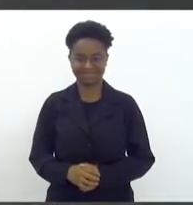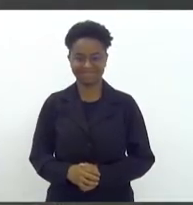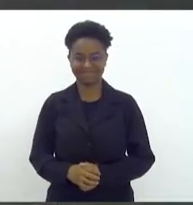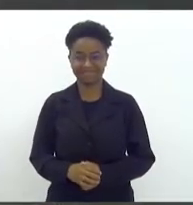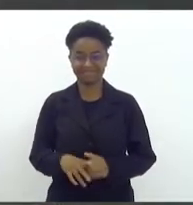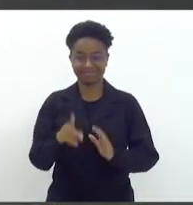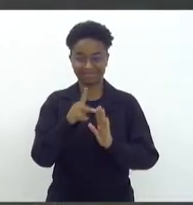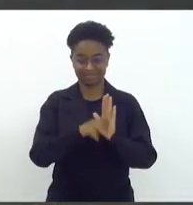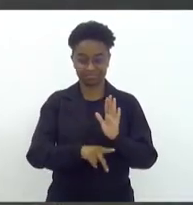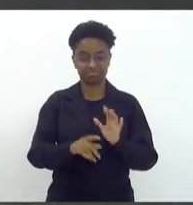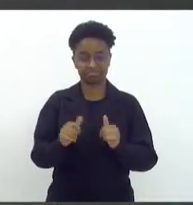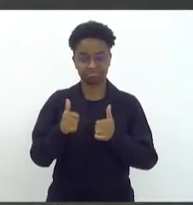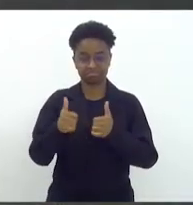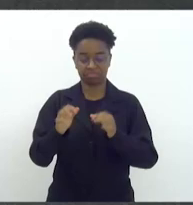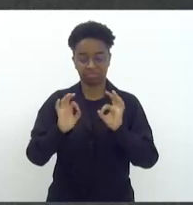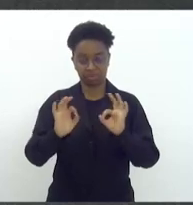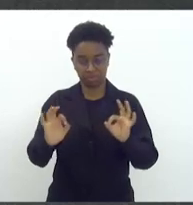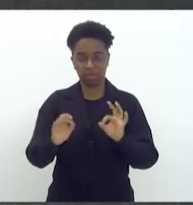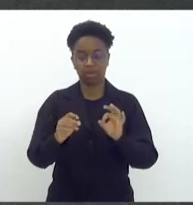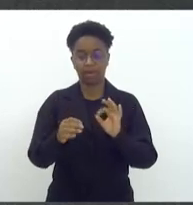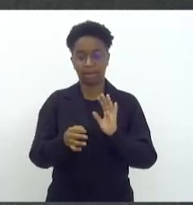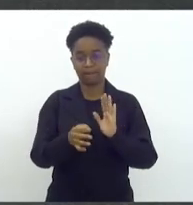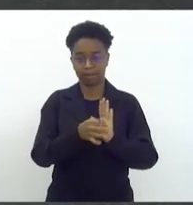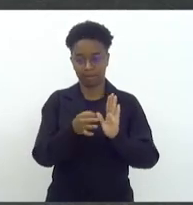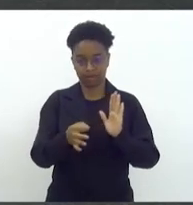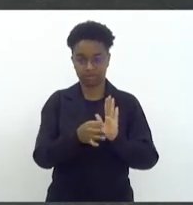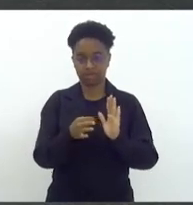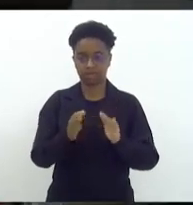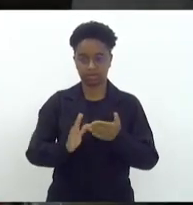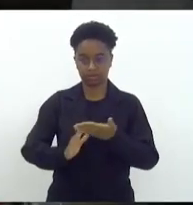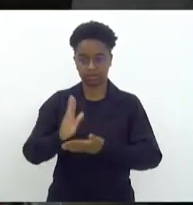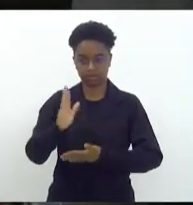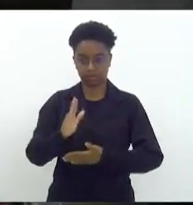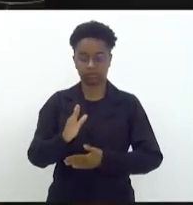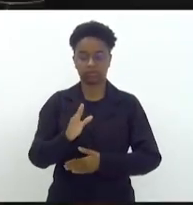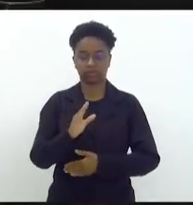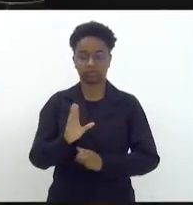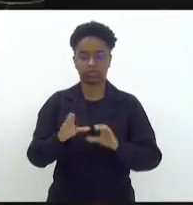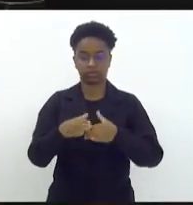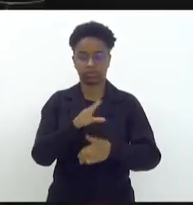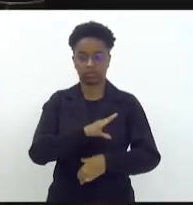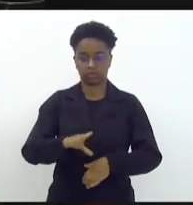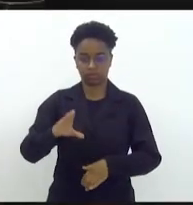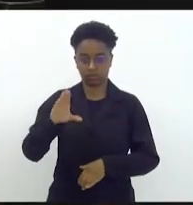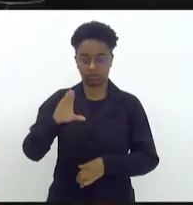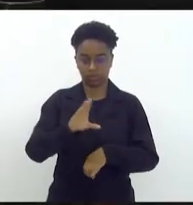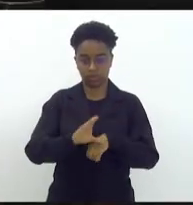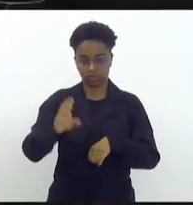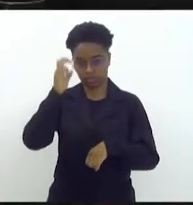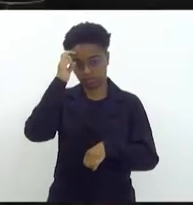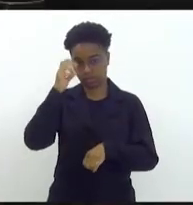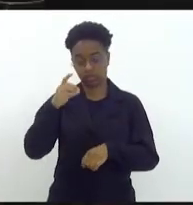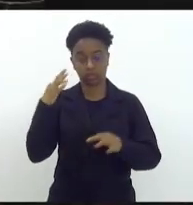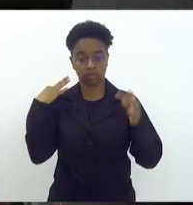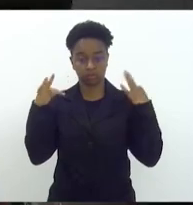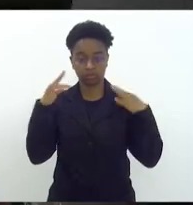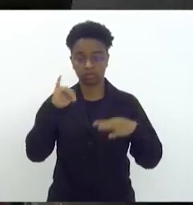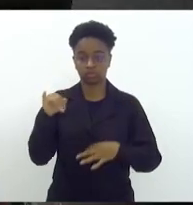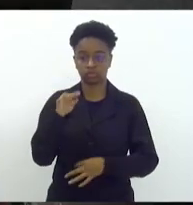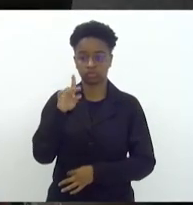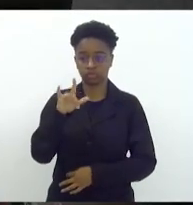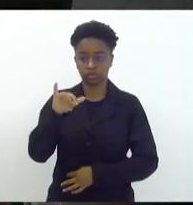Projeto Meritório, parecer favorável da Comissão de Cultura, presidente. Pela Comissão de Turismo, deputado Júlio Rocha.